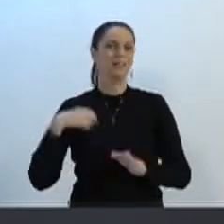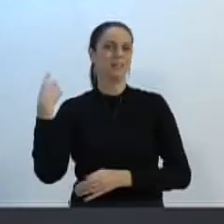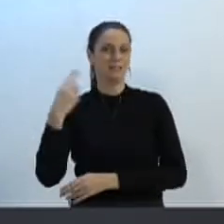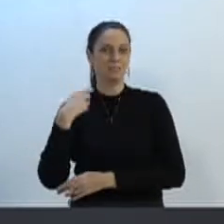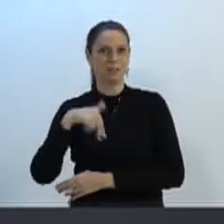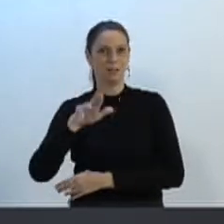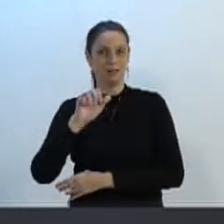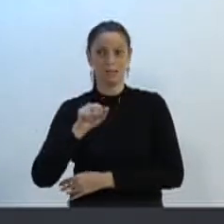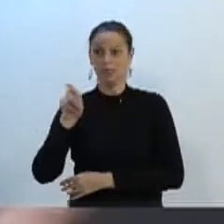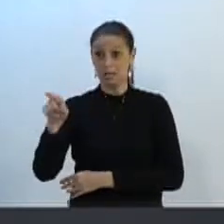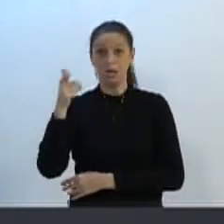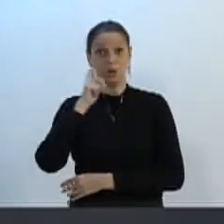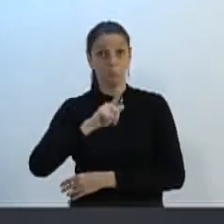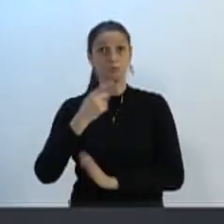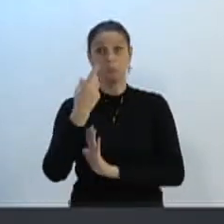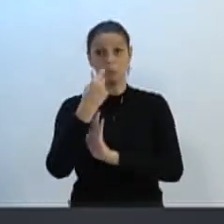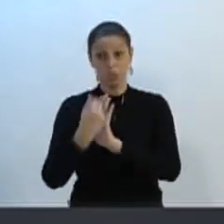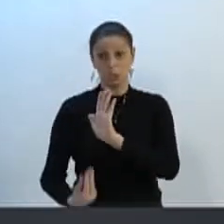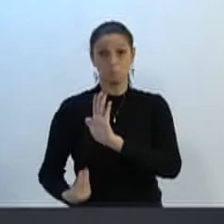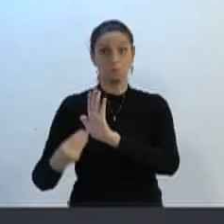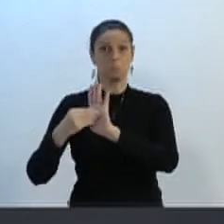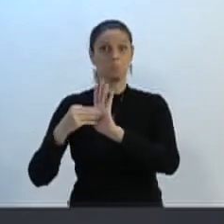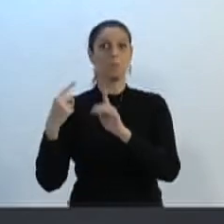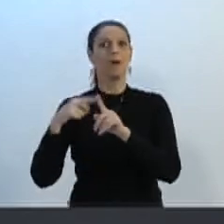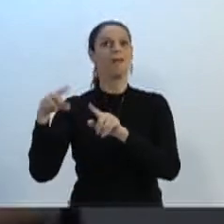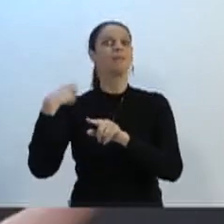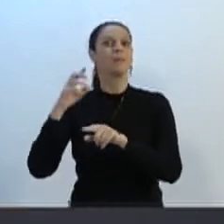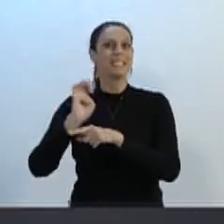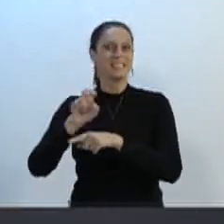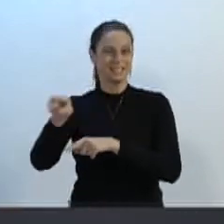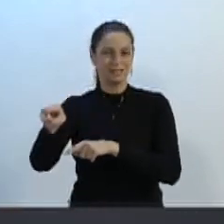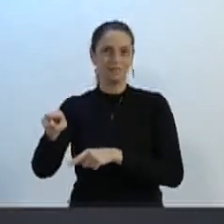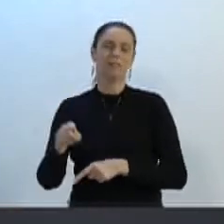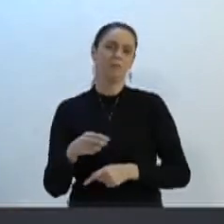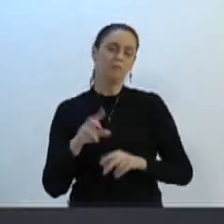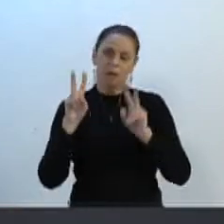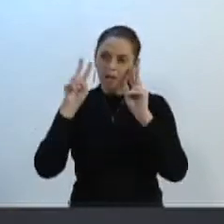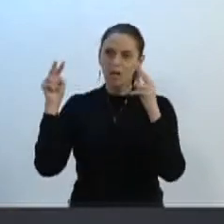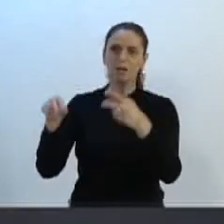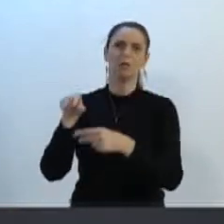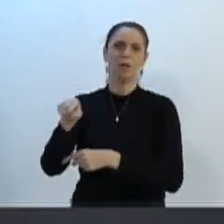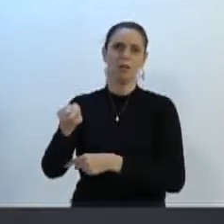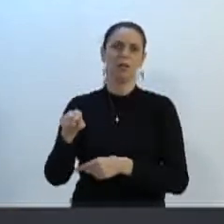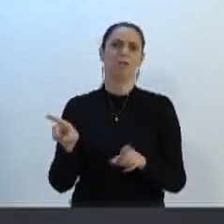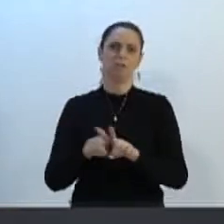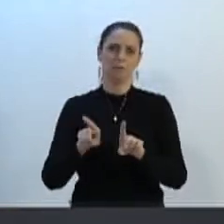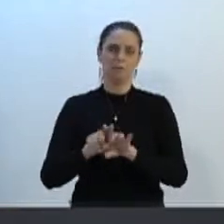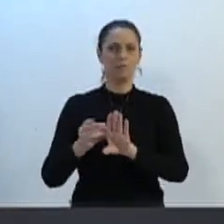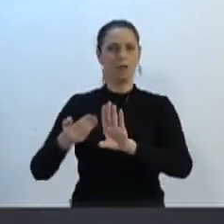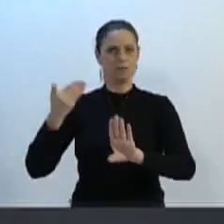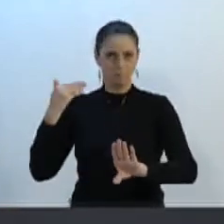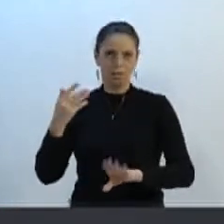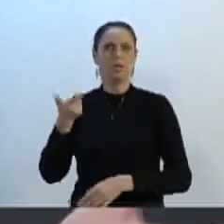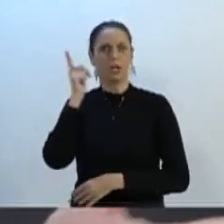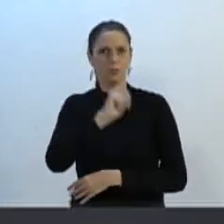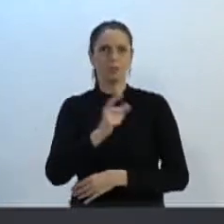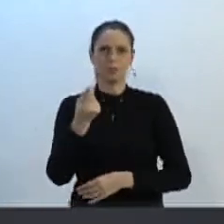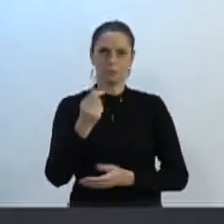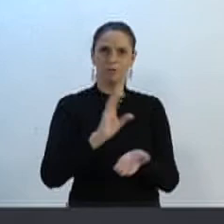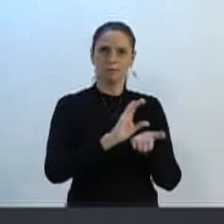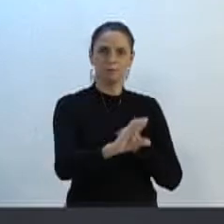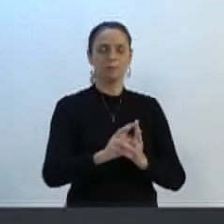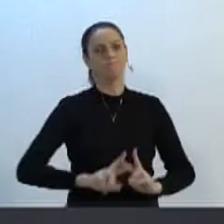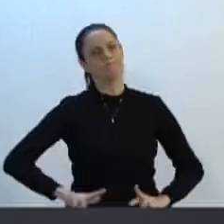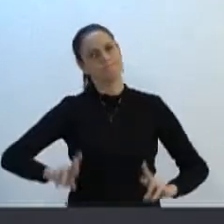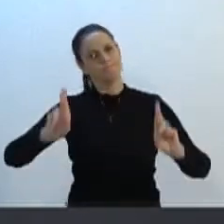recurso que ela alocou no orçamento como deputada estadual. Então, obviamente, reconhecer também a atuação dela como parlamentar. E na torcida,